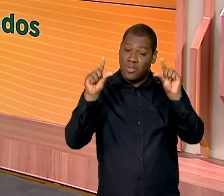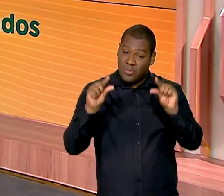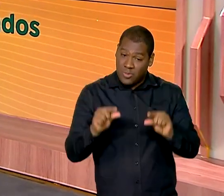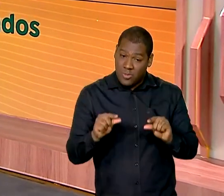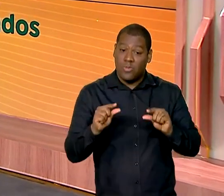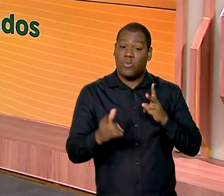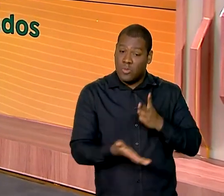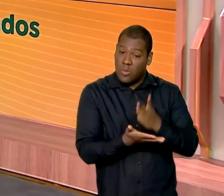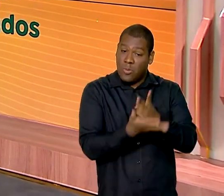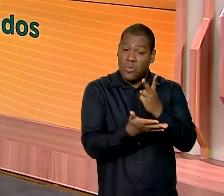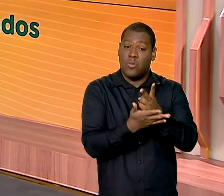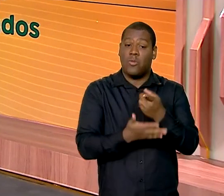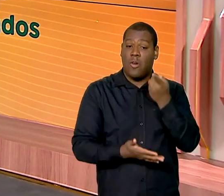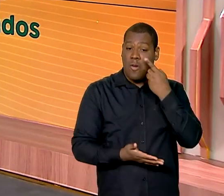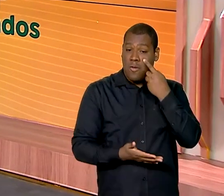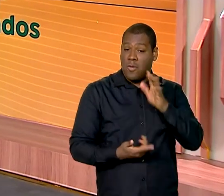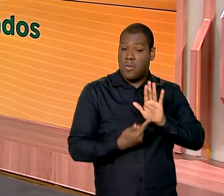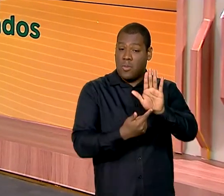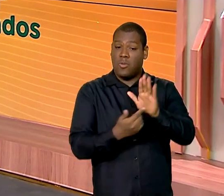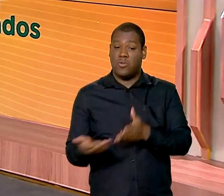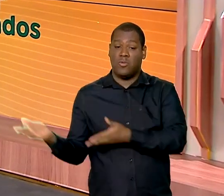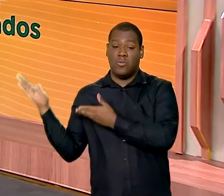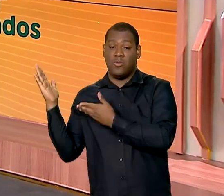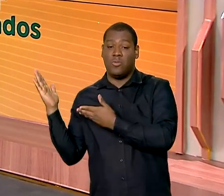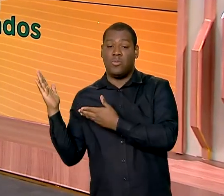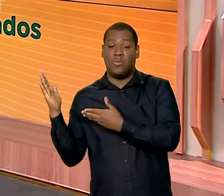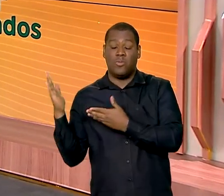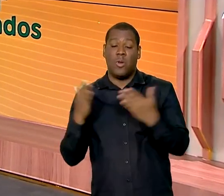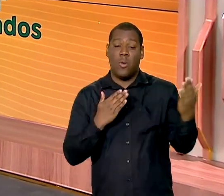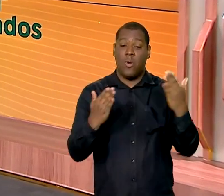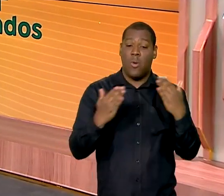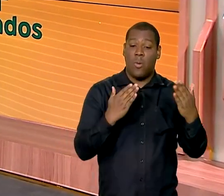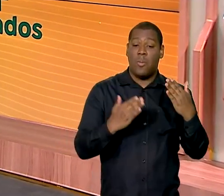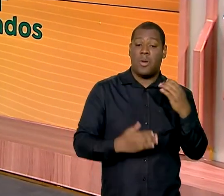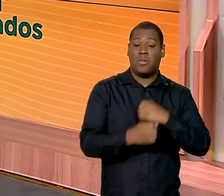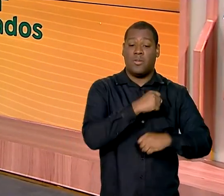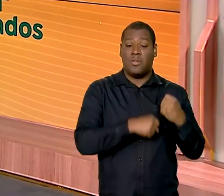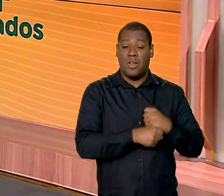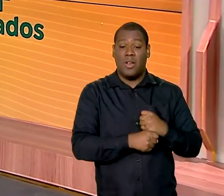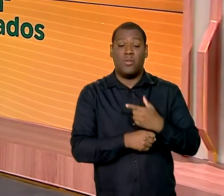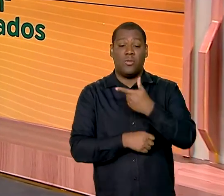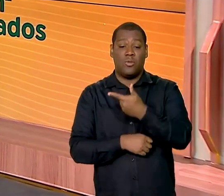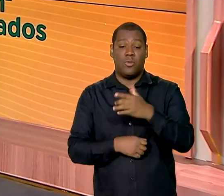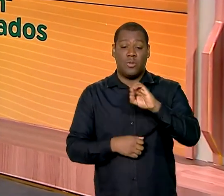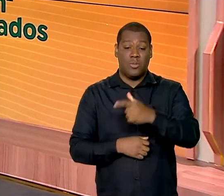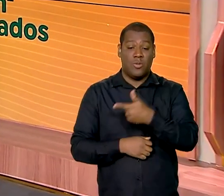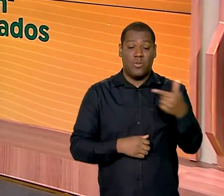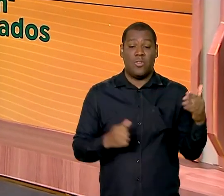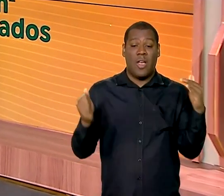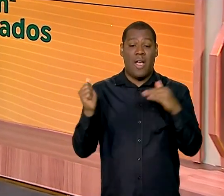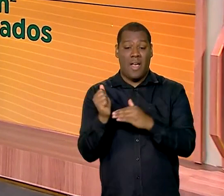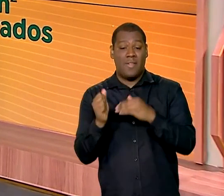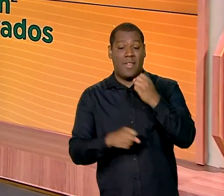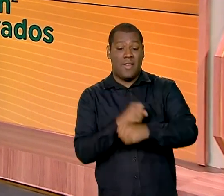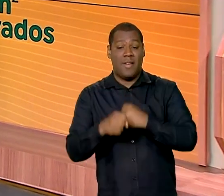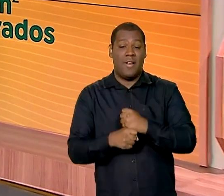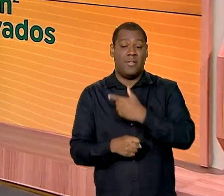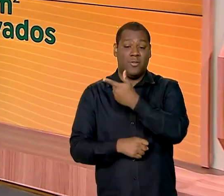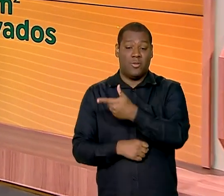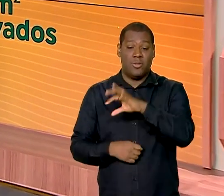caindo, como é possível ver aqui no gráfico, de 2022 a 2024, queda de 21